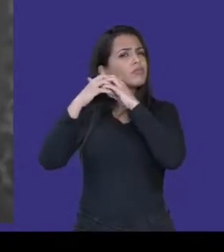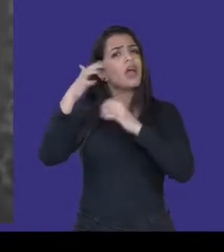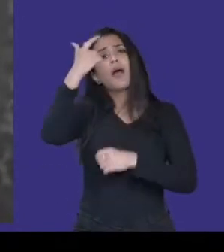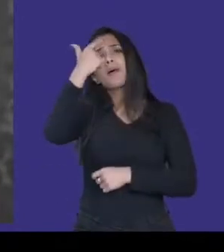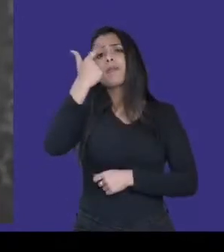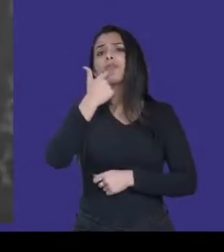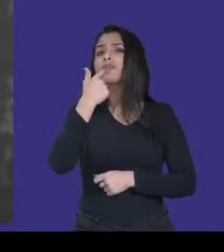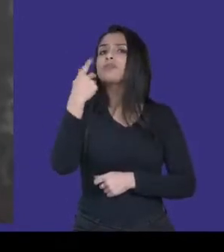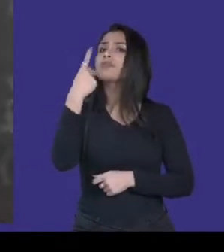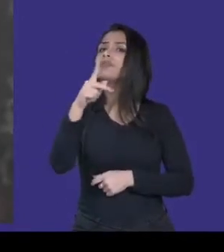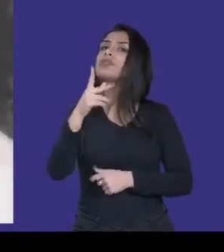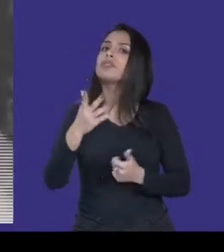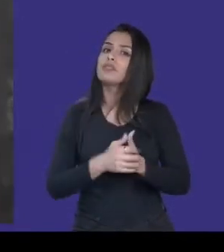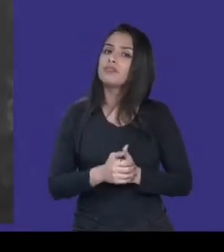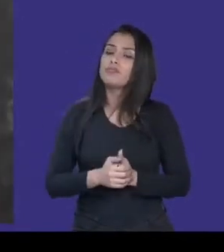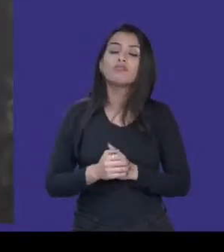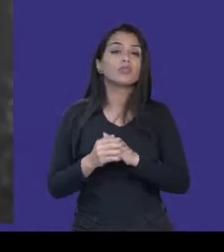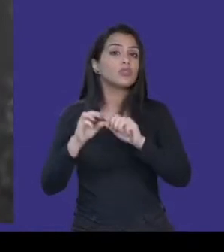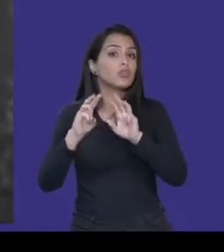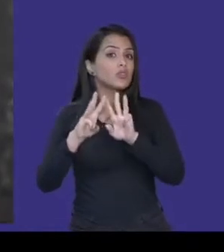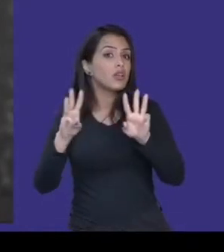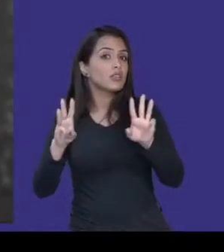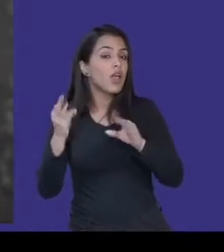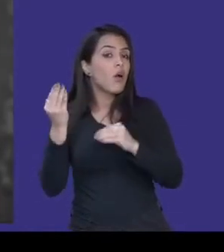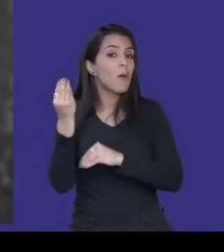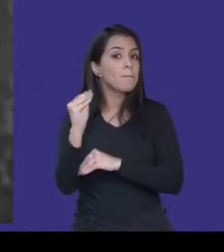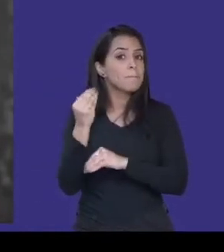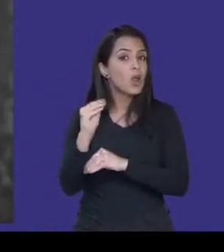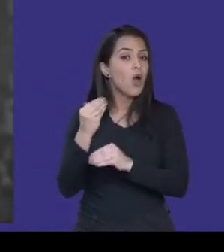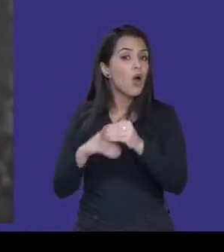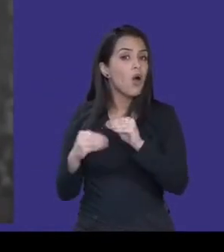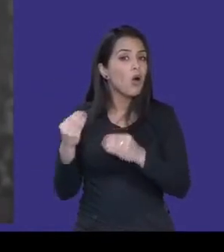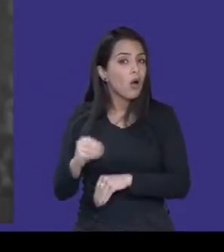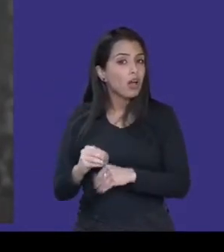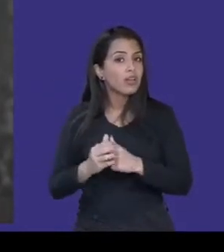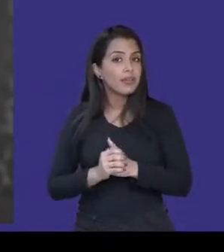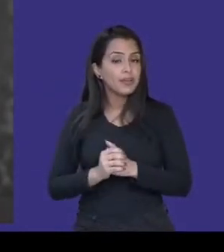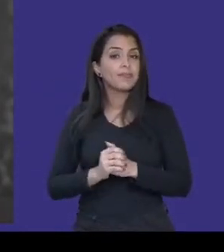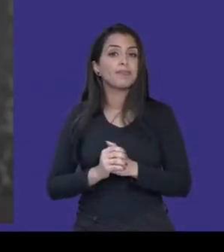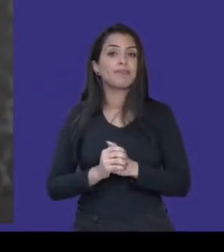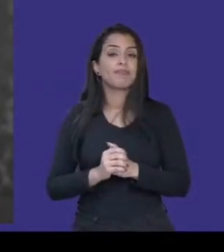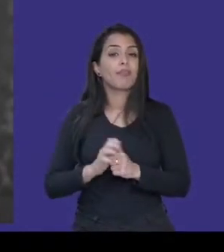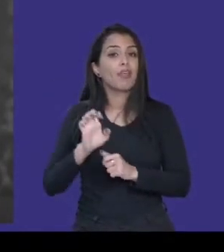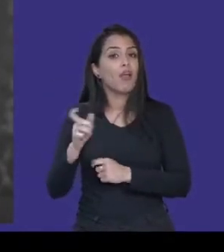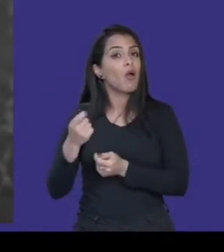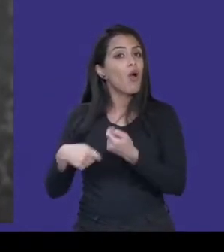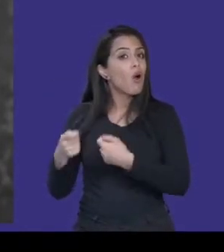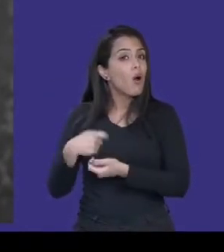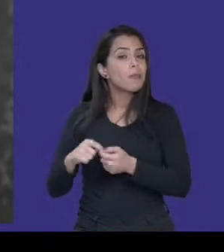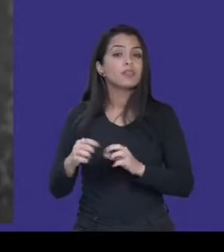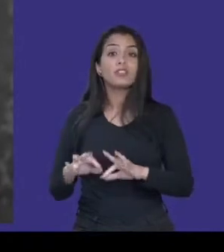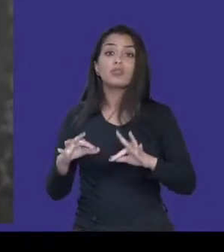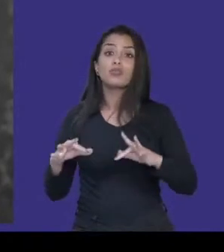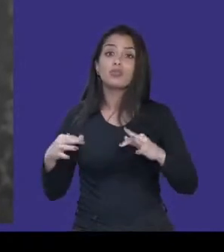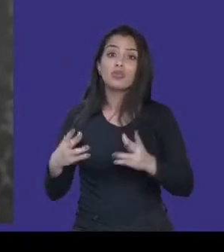sociais. Os seus sites, seus blogs, os seus produtos digitais, e-commerce, enfim. Tudo que envolve o mundo